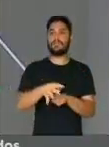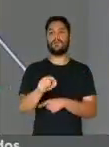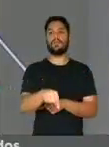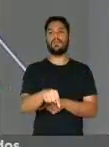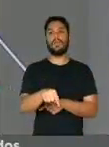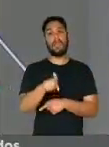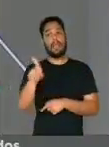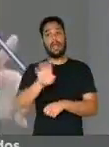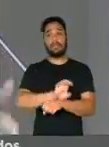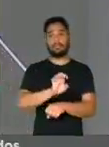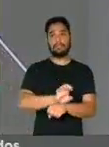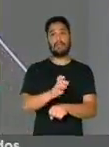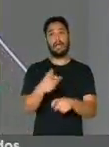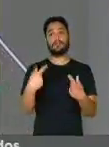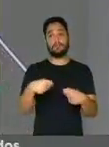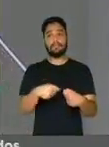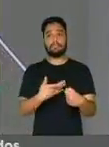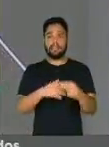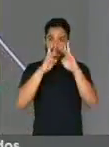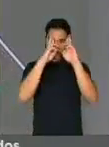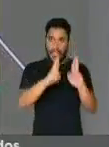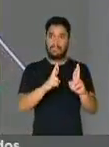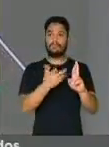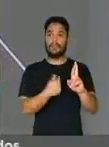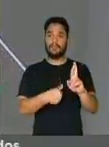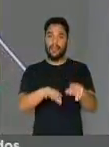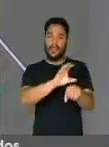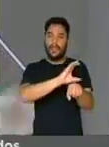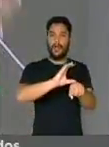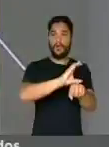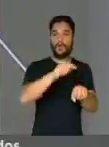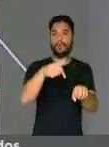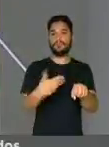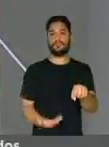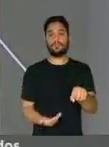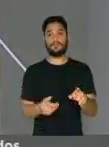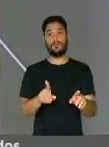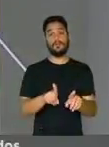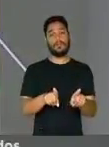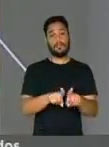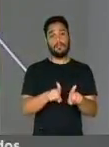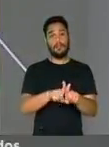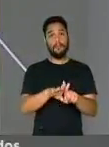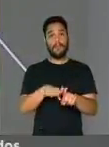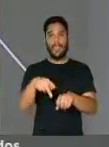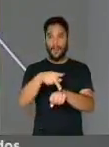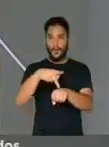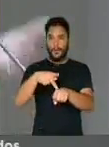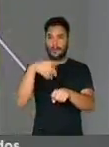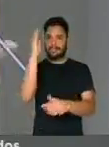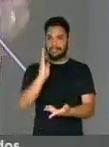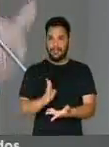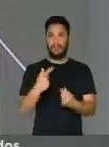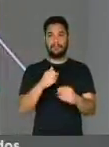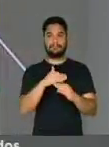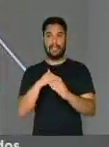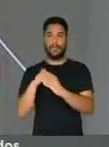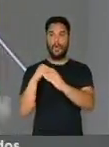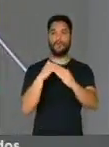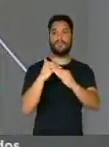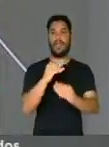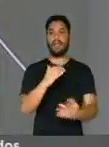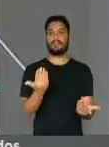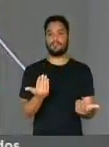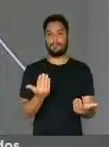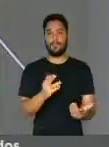aponta o compromisso com os princípios constitucionais, a laicidade do Estado brasileiro e, em especial,